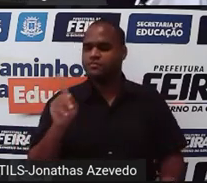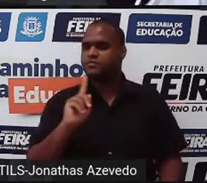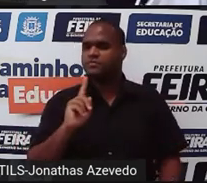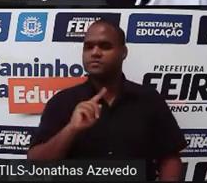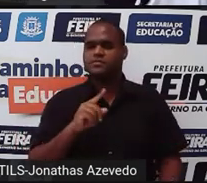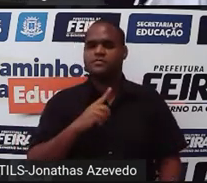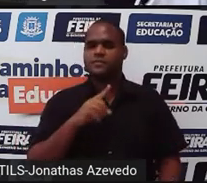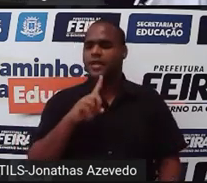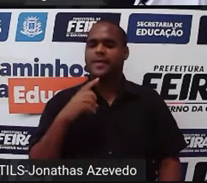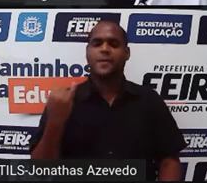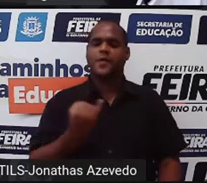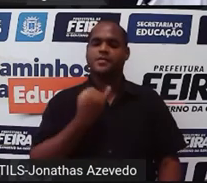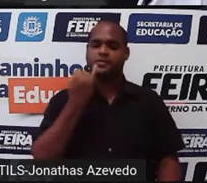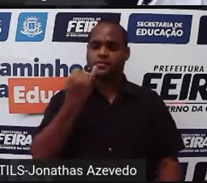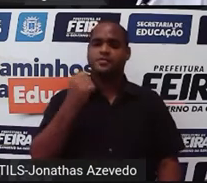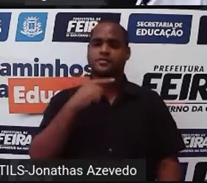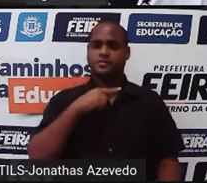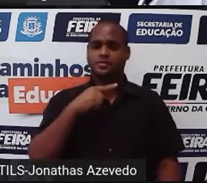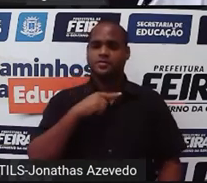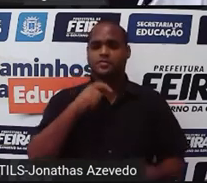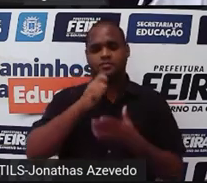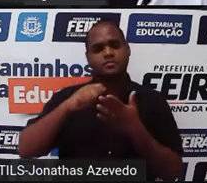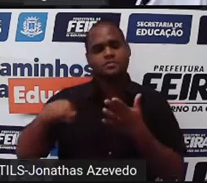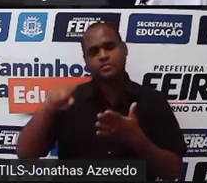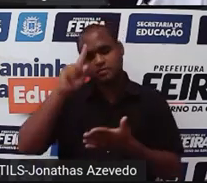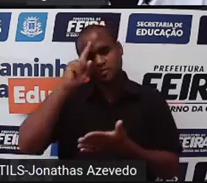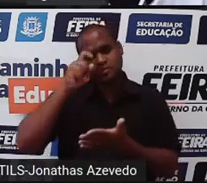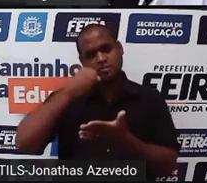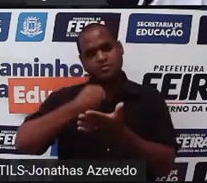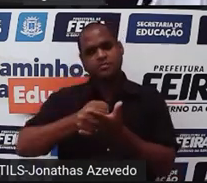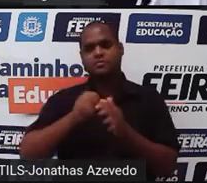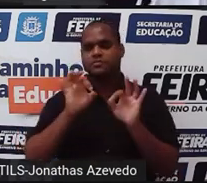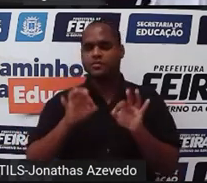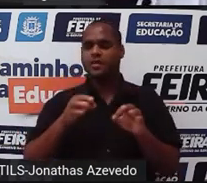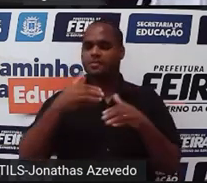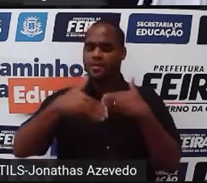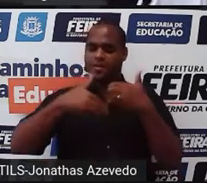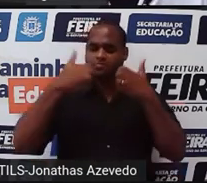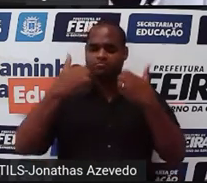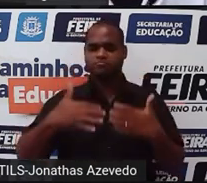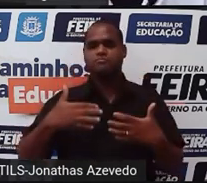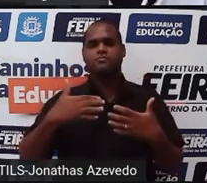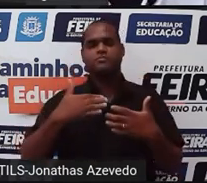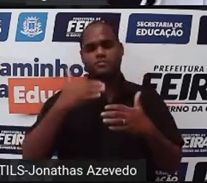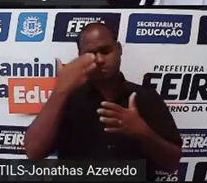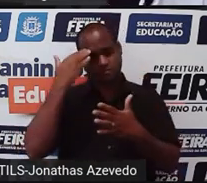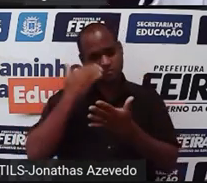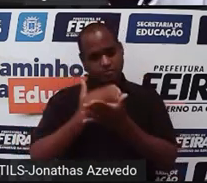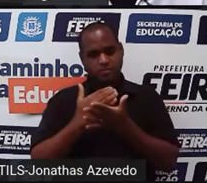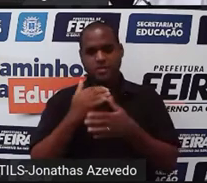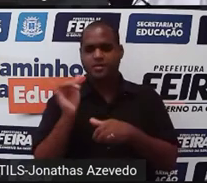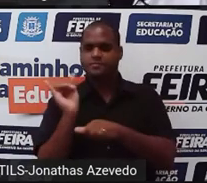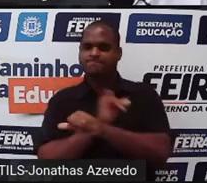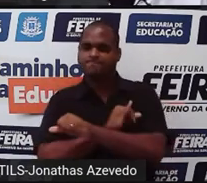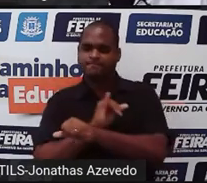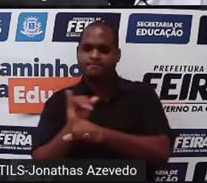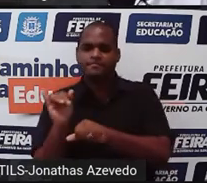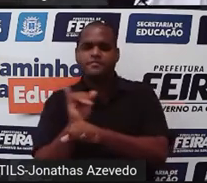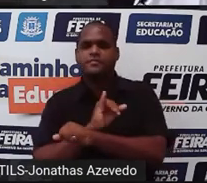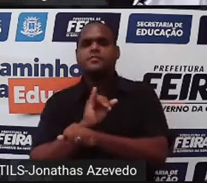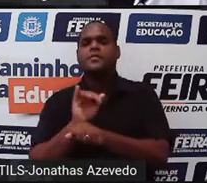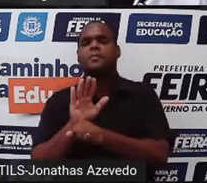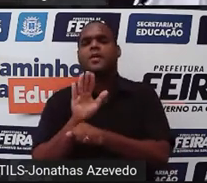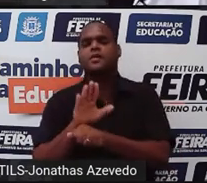você ache importante. É você escrever como é que você vai fazer, quais passos que você vai seguir, qual é a sua estratégia, mas